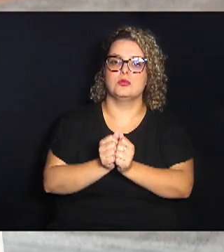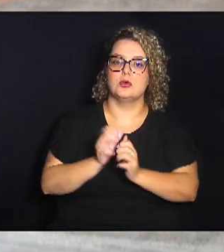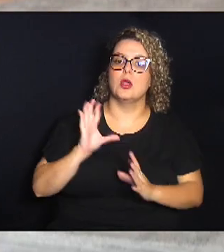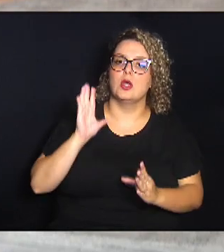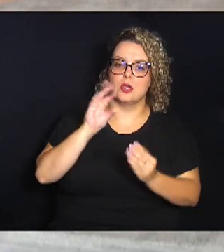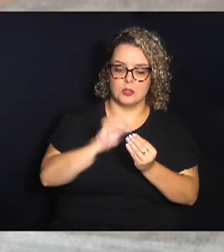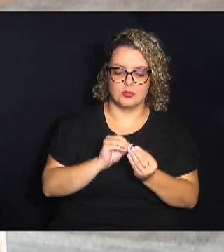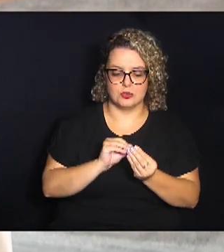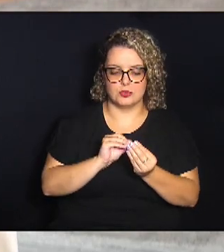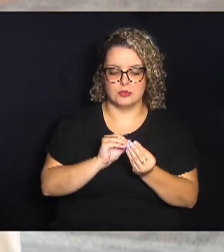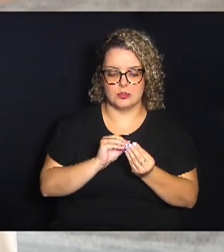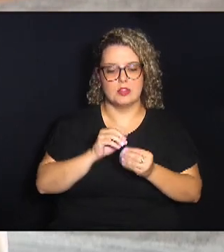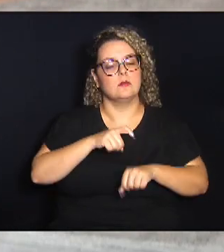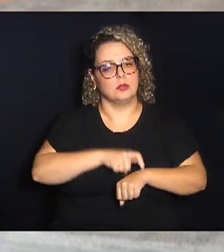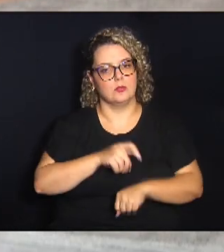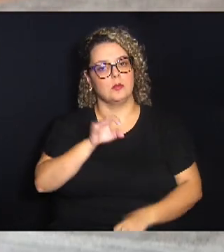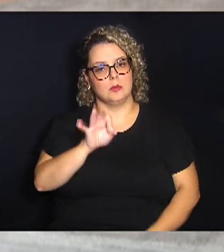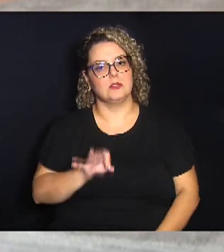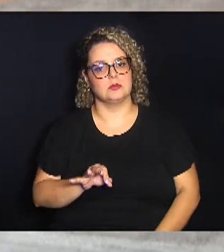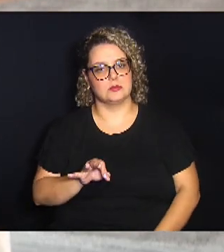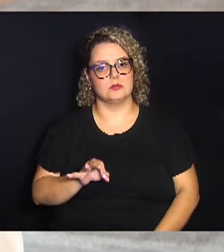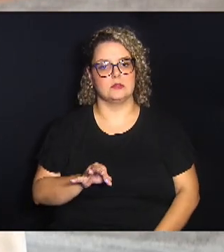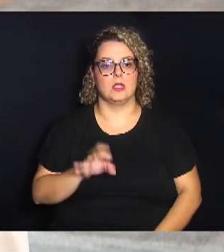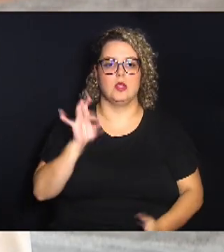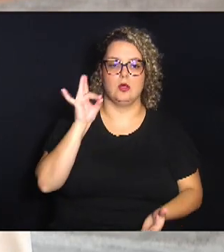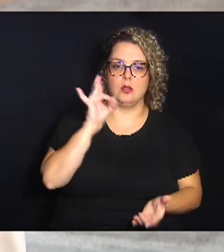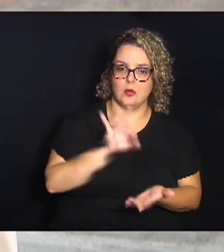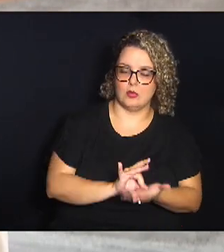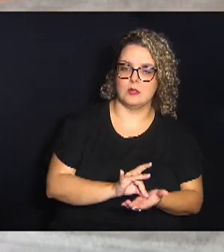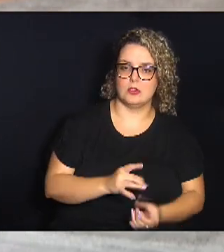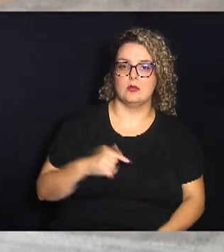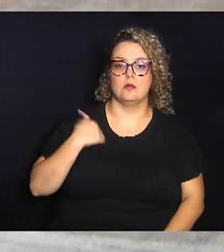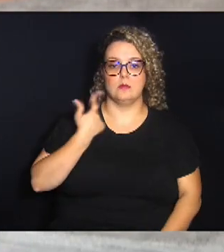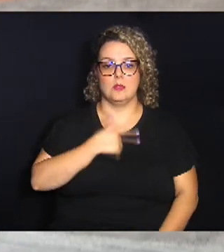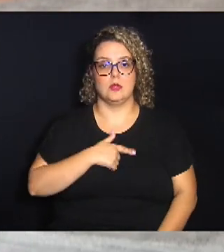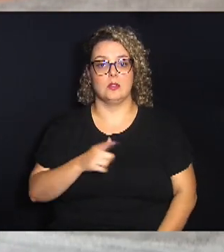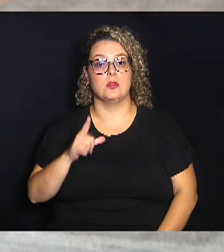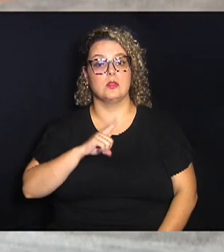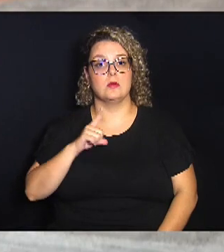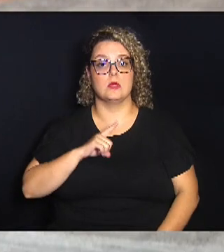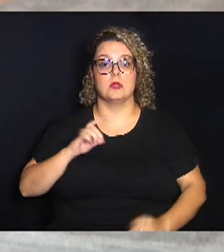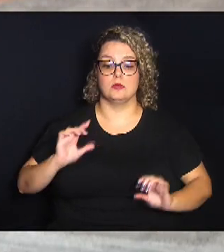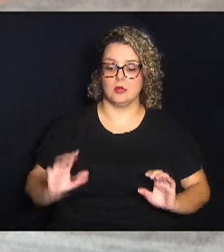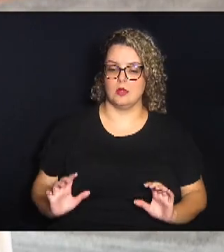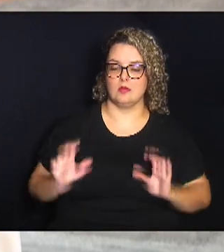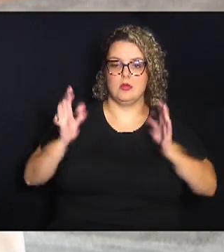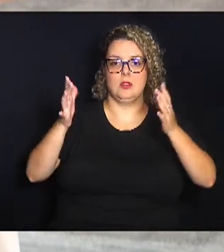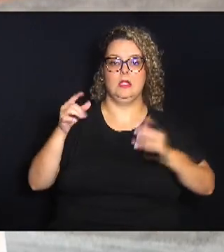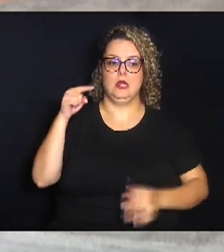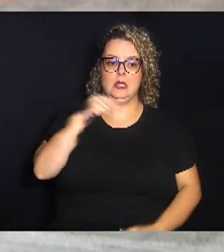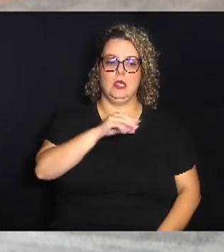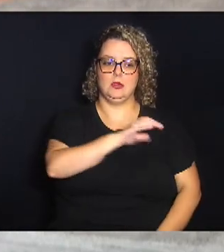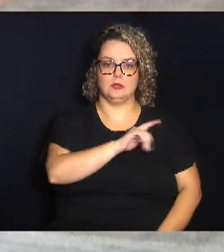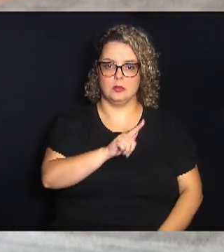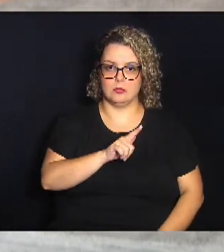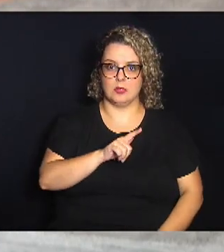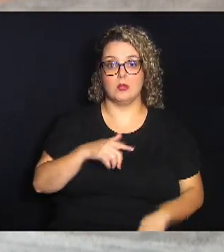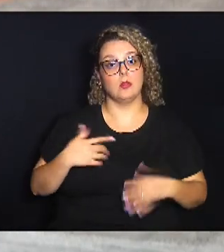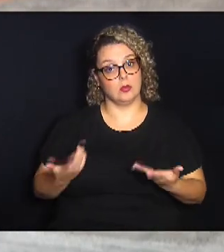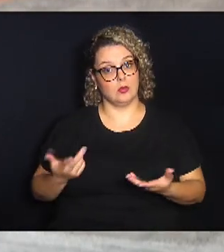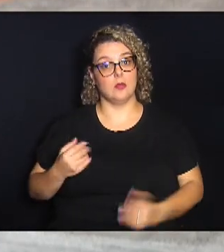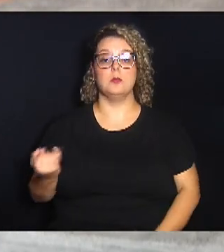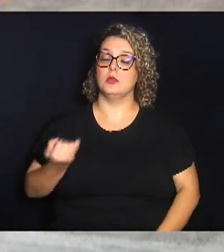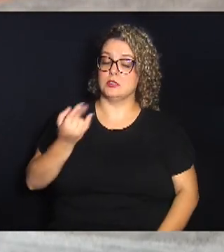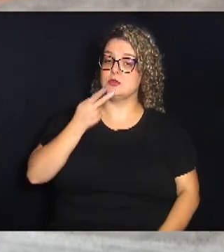conclusão que estava na hora de oficializar para a gente poder ter a festividade lá do Distrito do Campo Grande. Importante